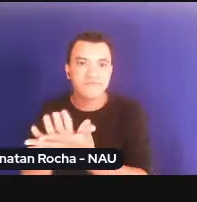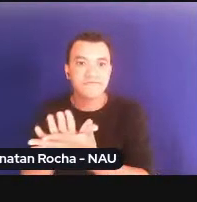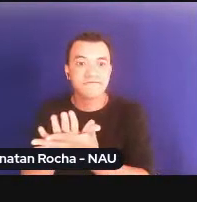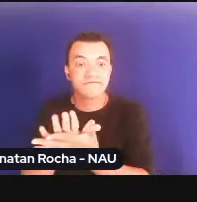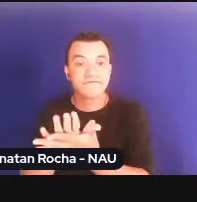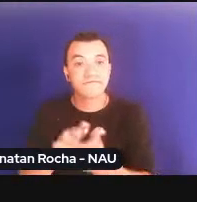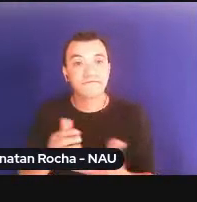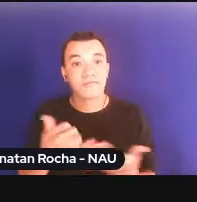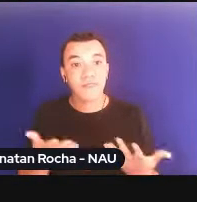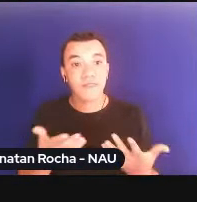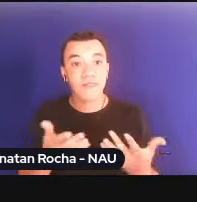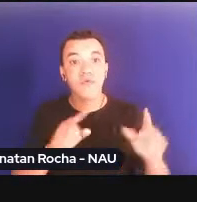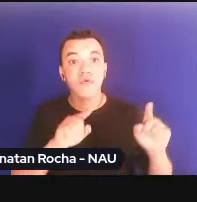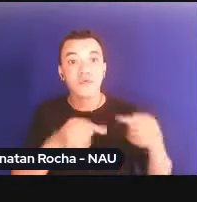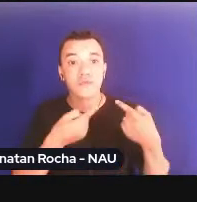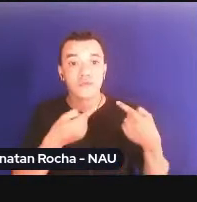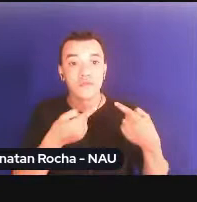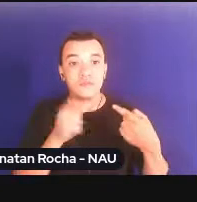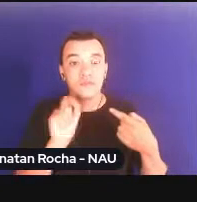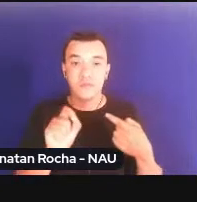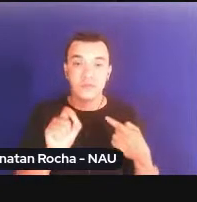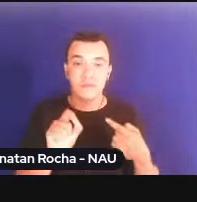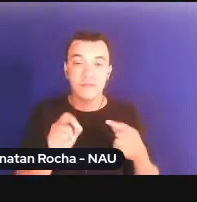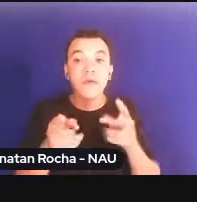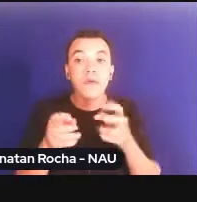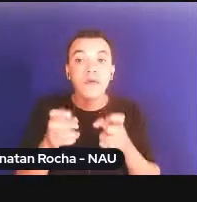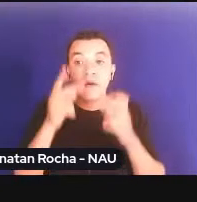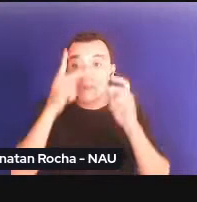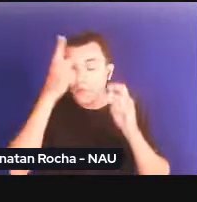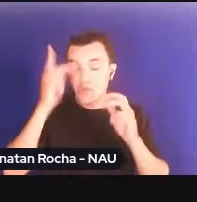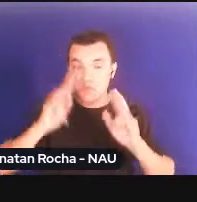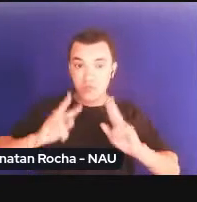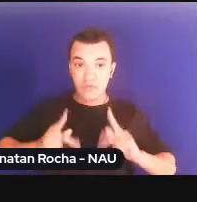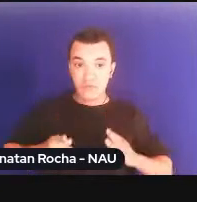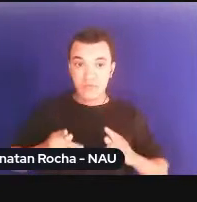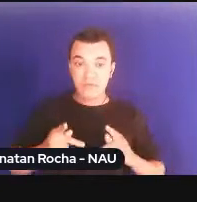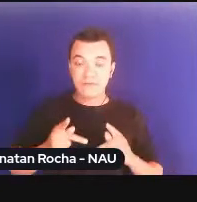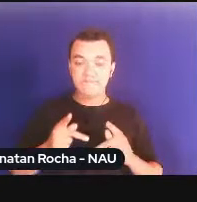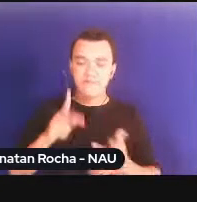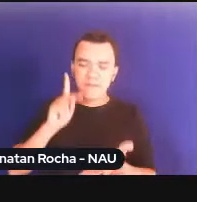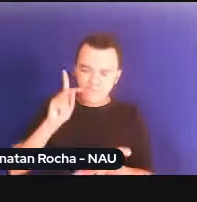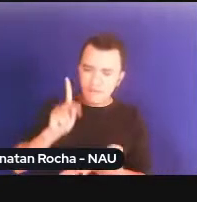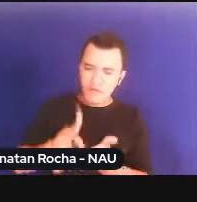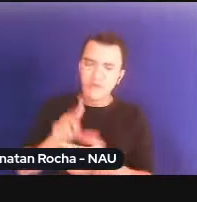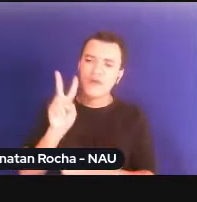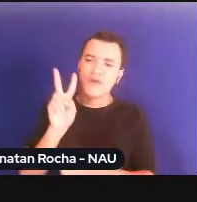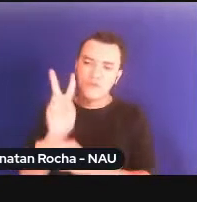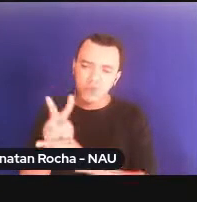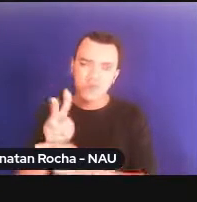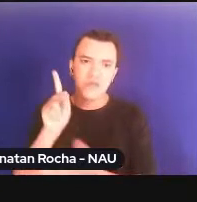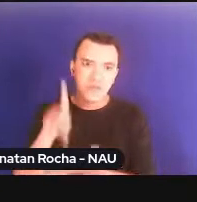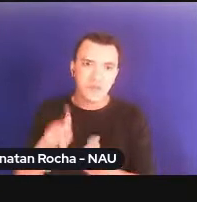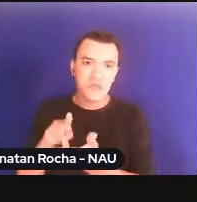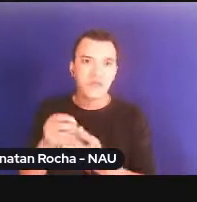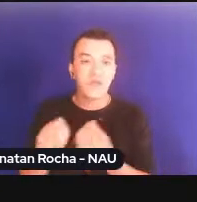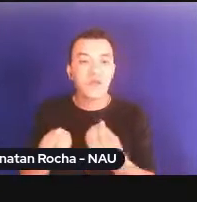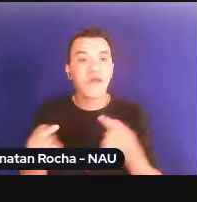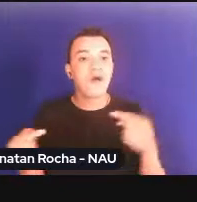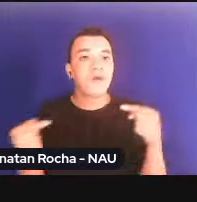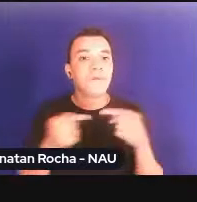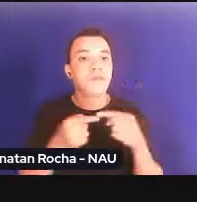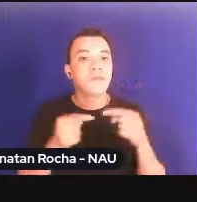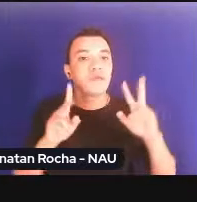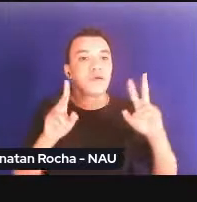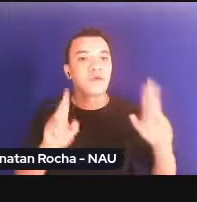é perceber que a proteção da pessoa humana em concreto se atrela, de fato, tal qual a foto